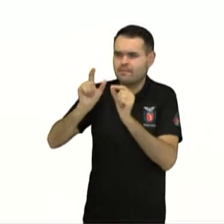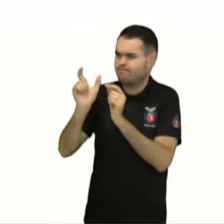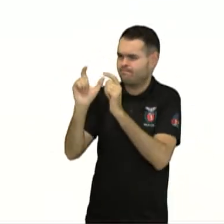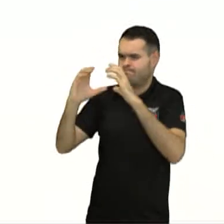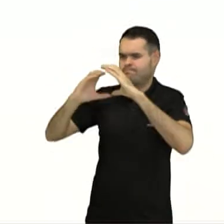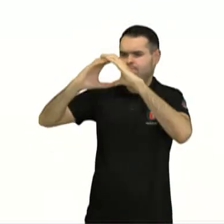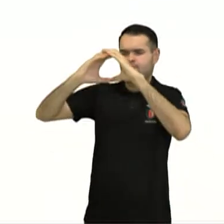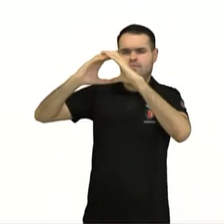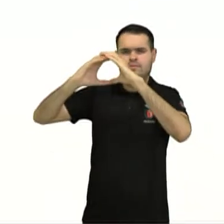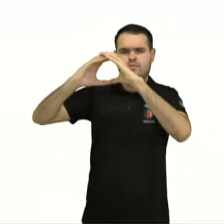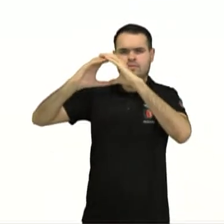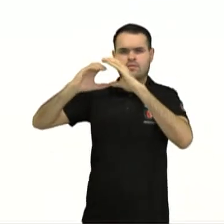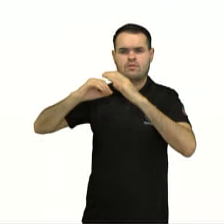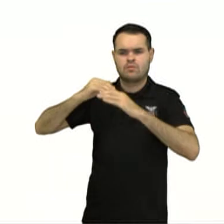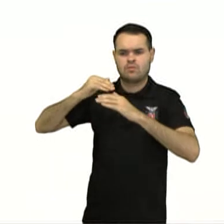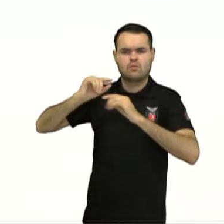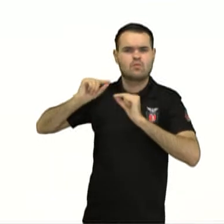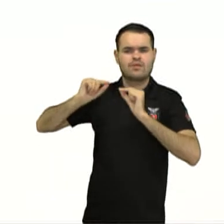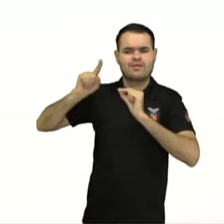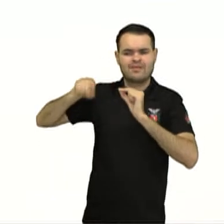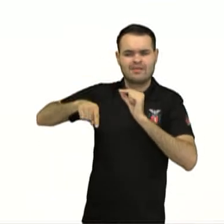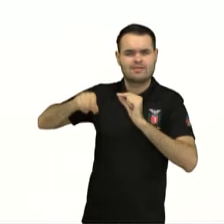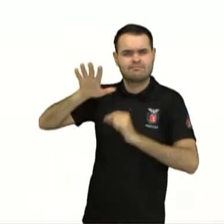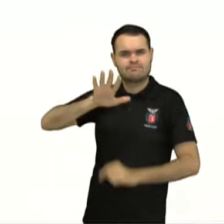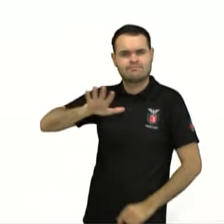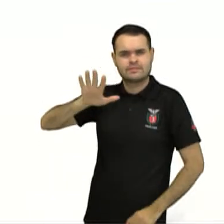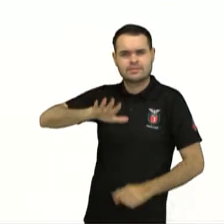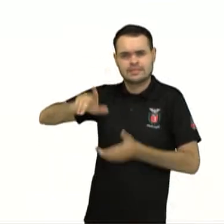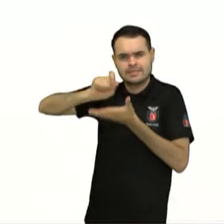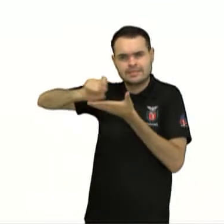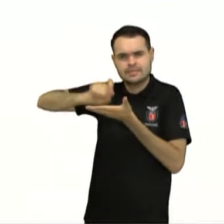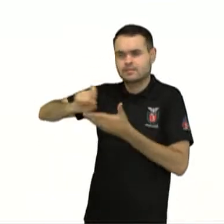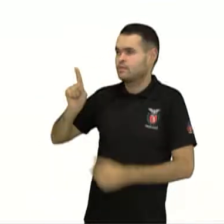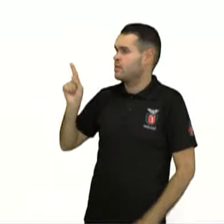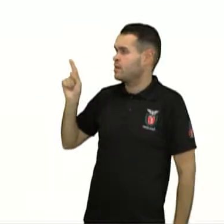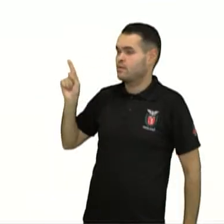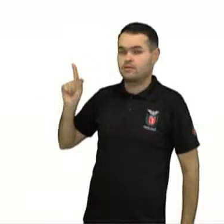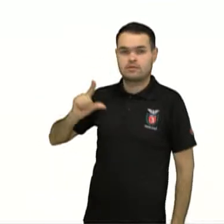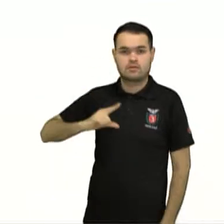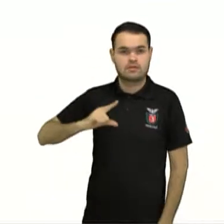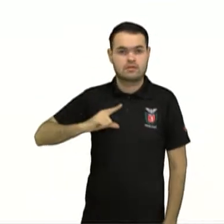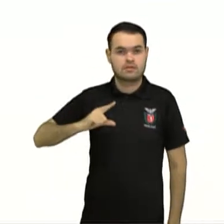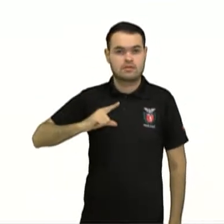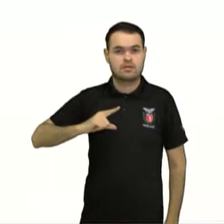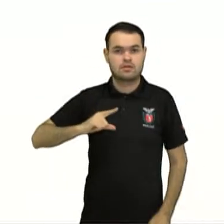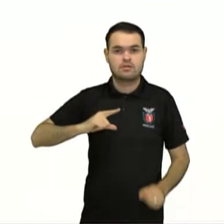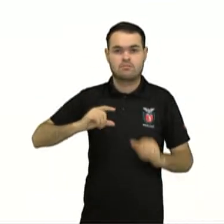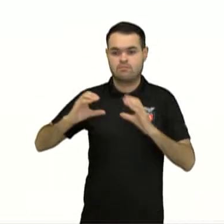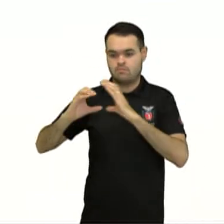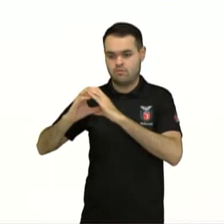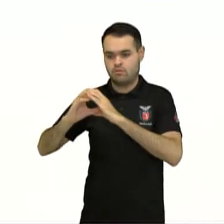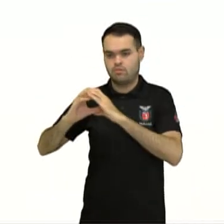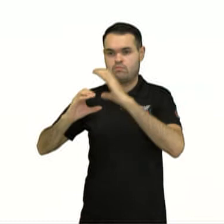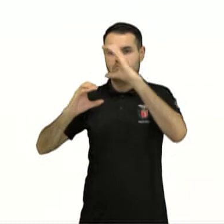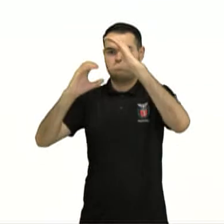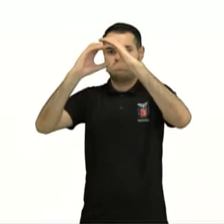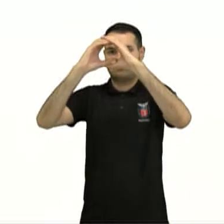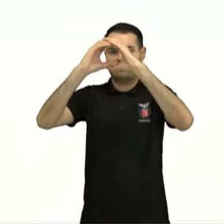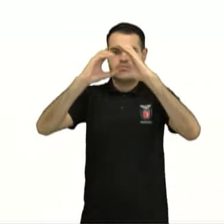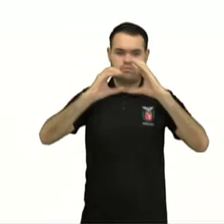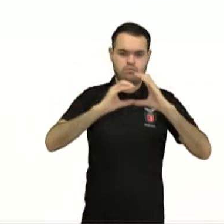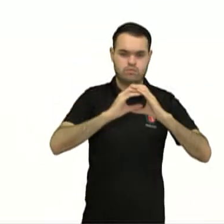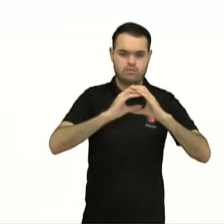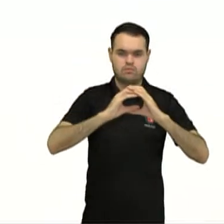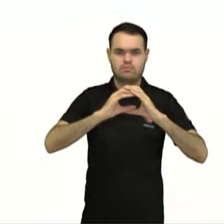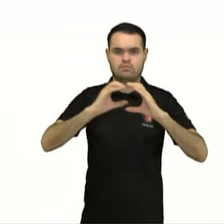Desarrollo sustentable. Aí temos uma intersecção com o ambiental, com